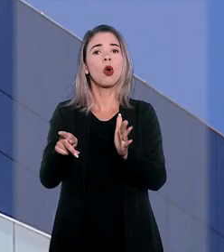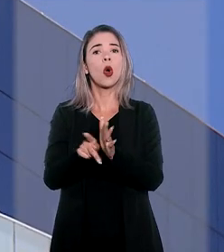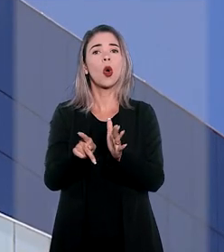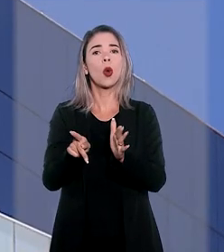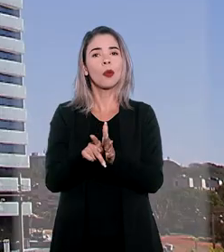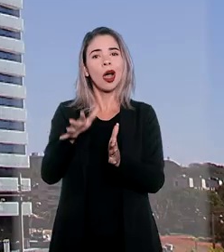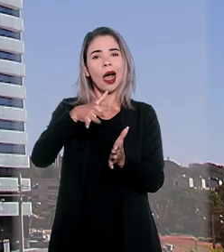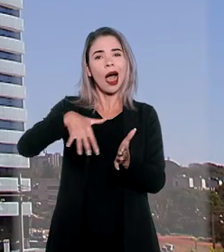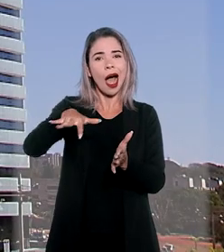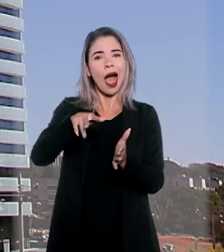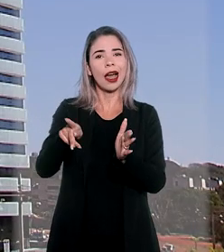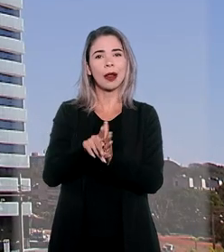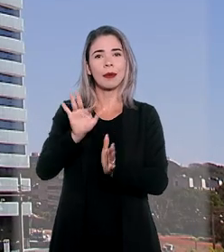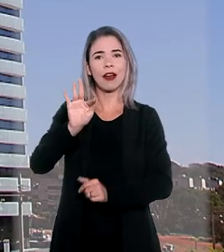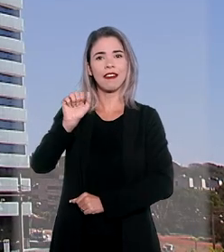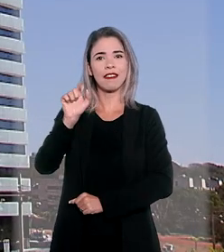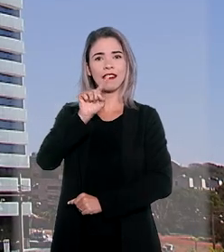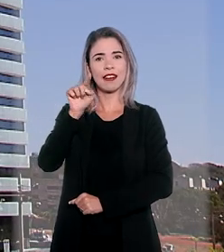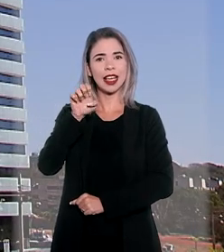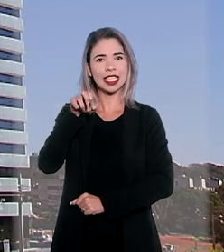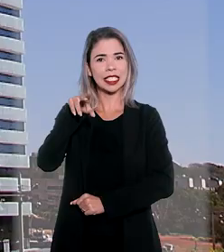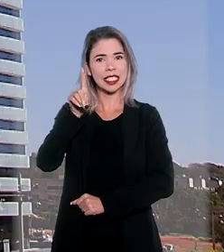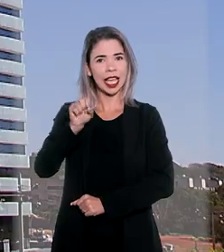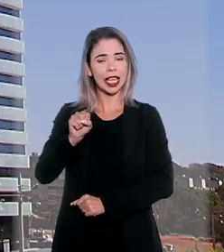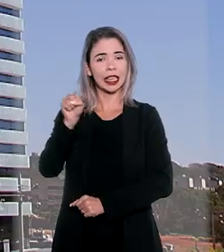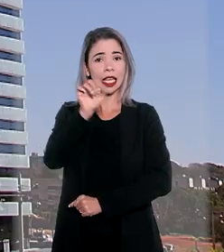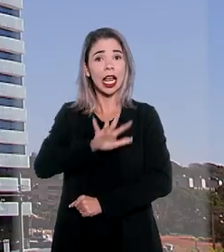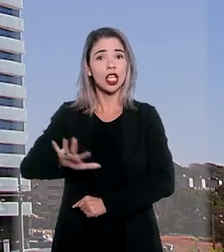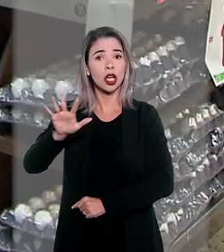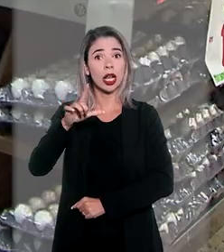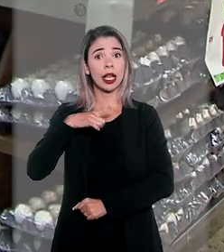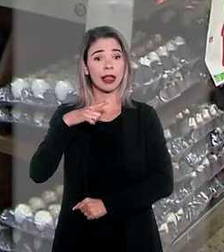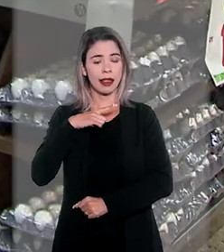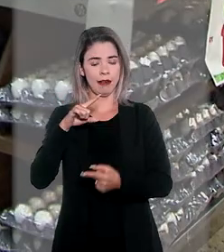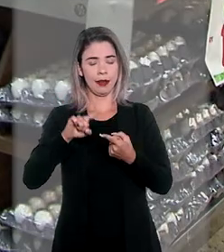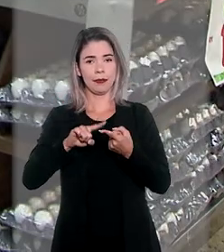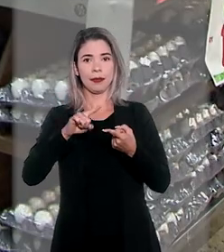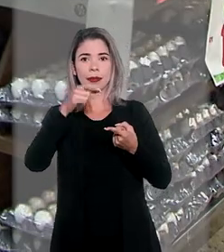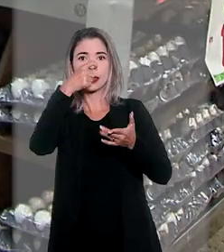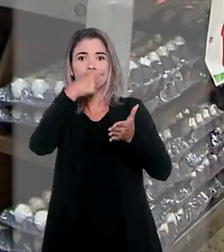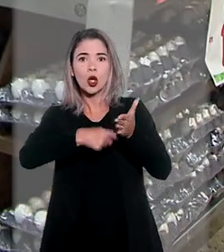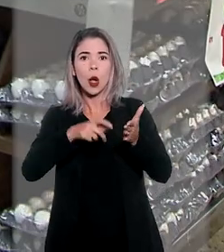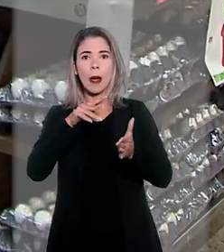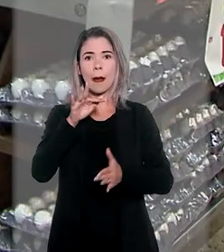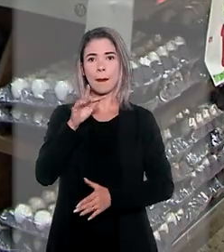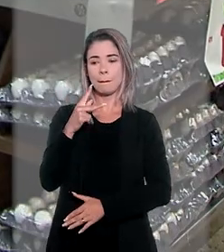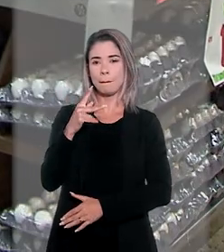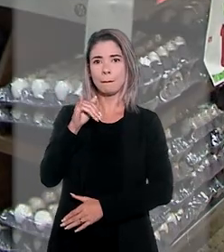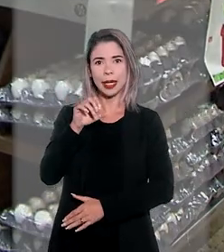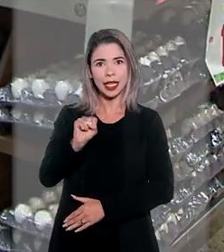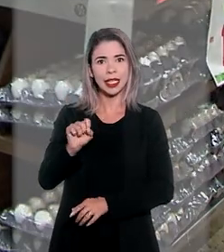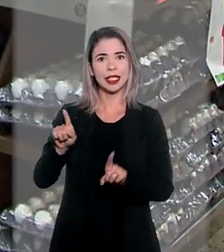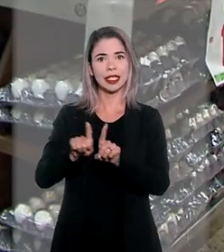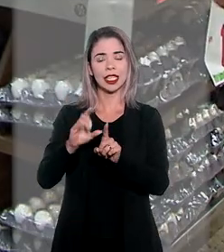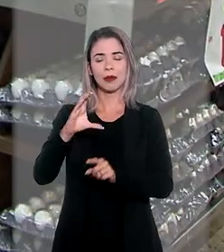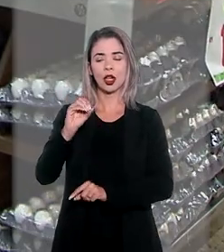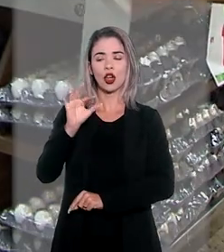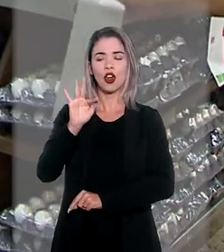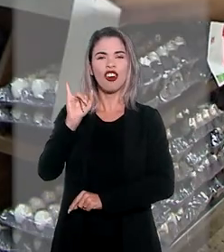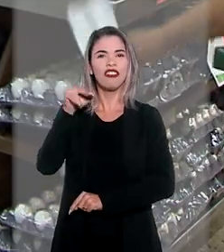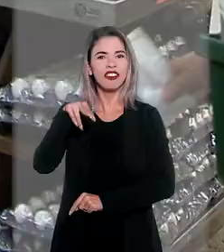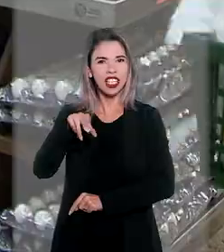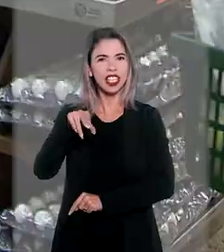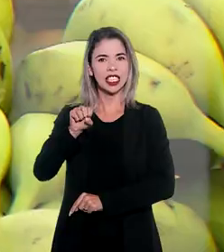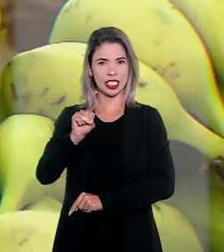Fazenda Nacional. Houve a incidência do PIS e da Cofins sobre os valores resultantes da redução do custo de